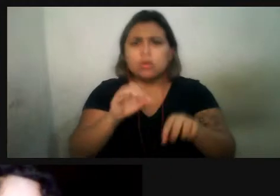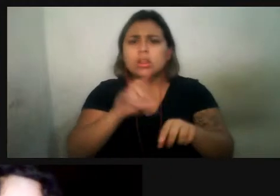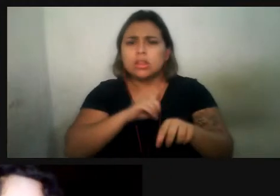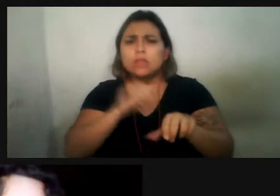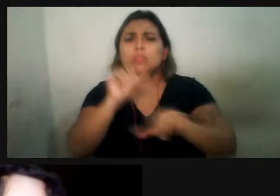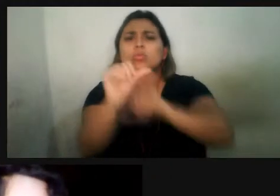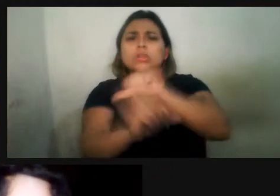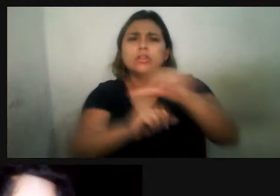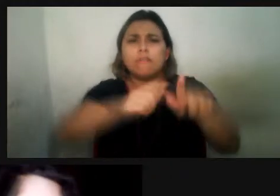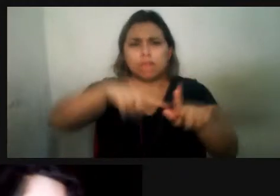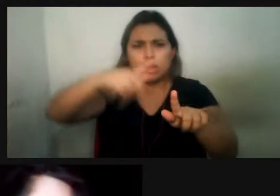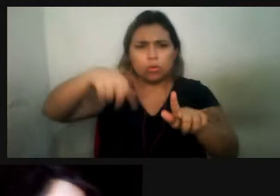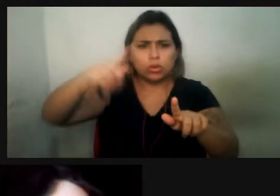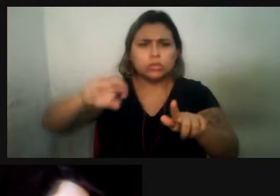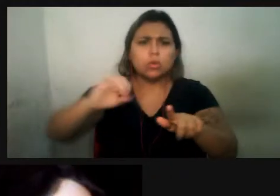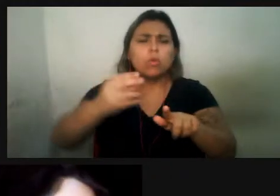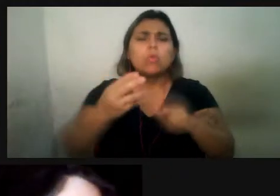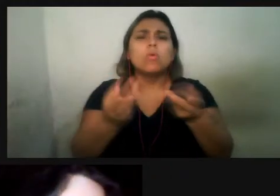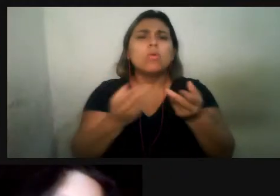complexidade vocal?